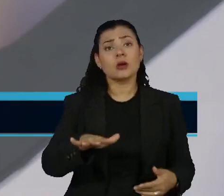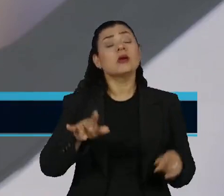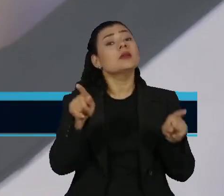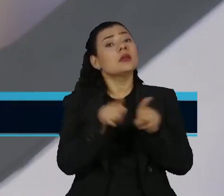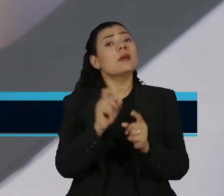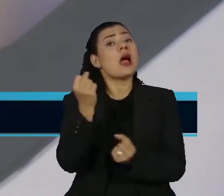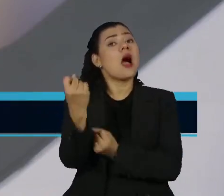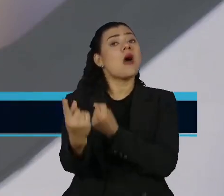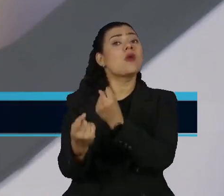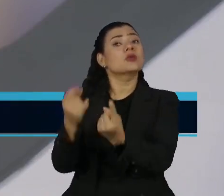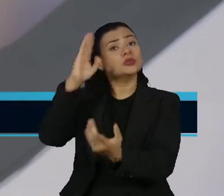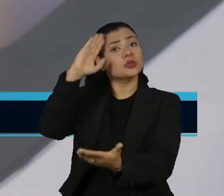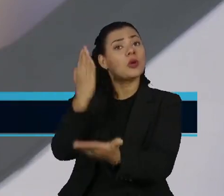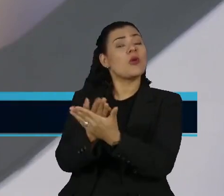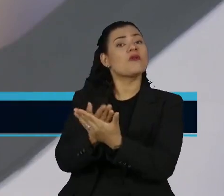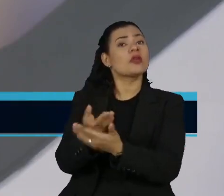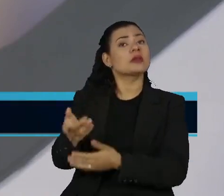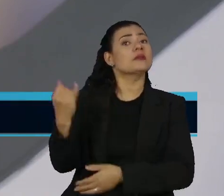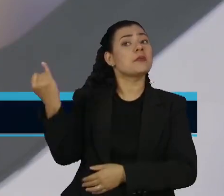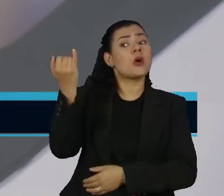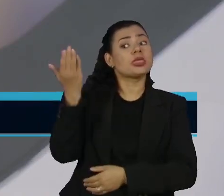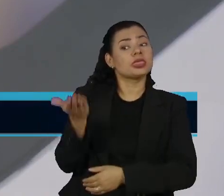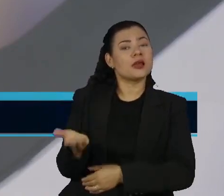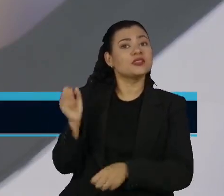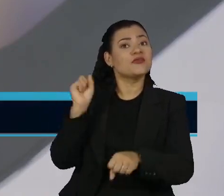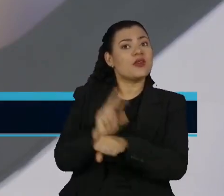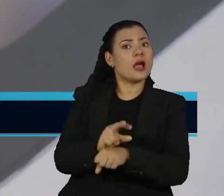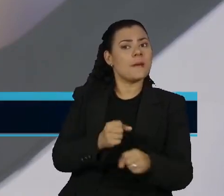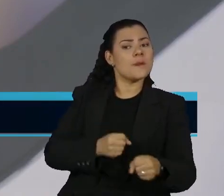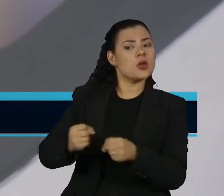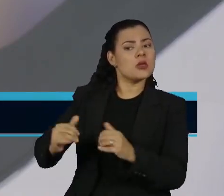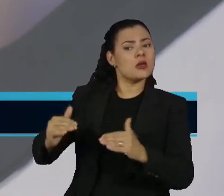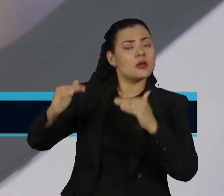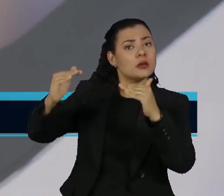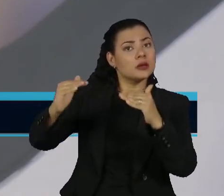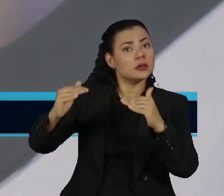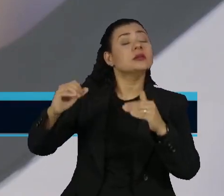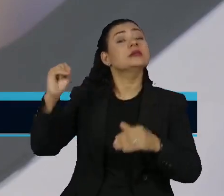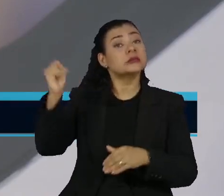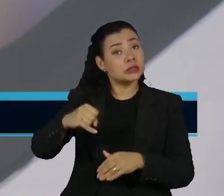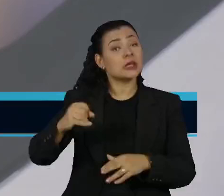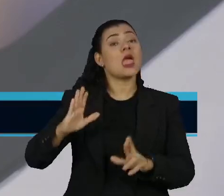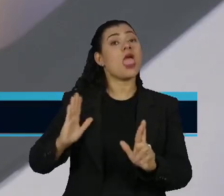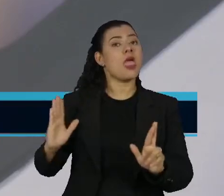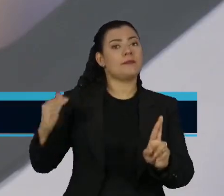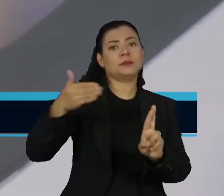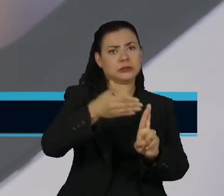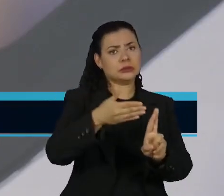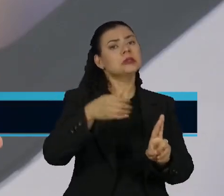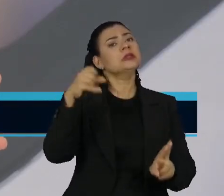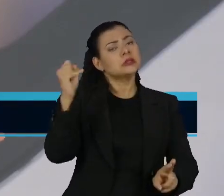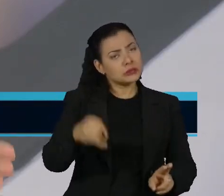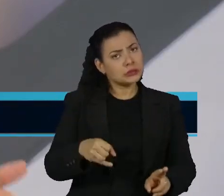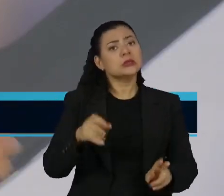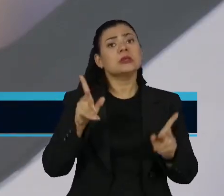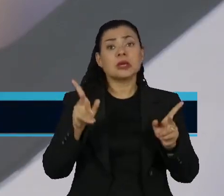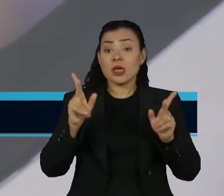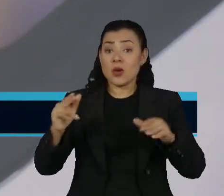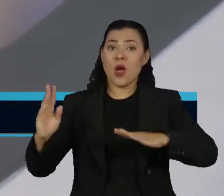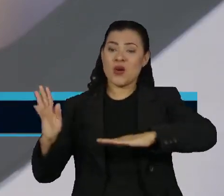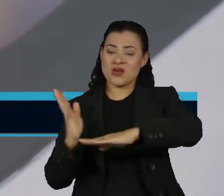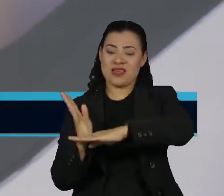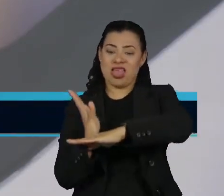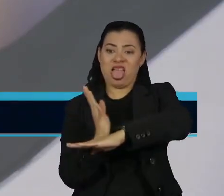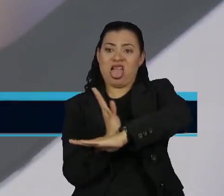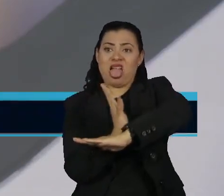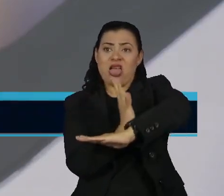alguns cargos de confiança importantíssimos, de muito poder, que são simbólicos, assim como foi subir a rampa, mas não